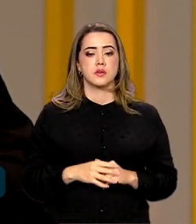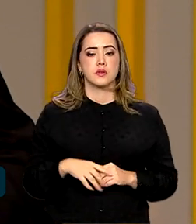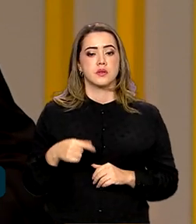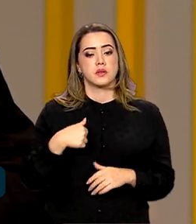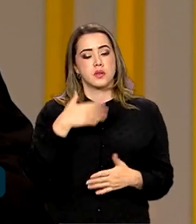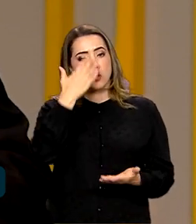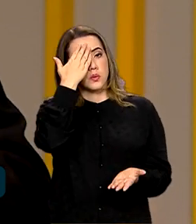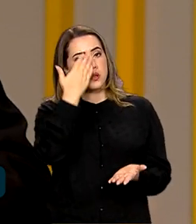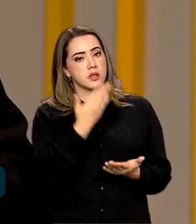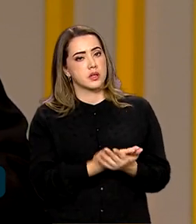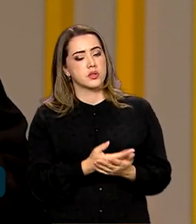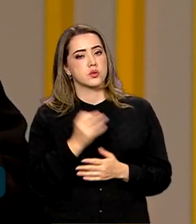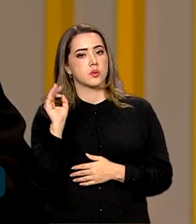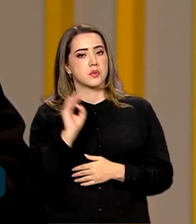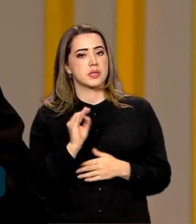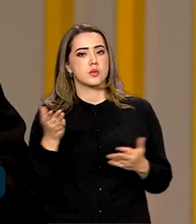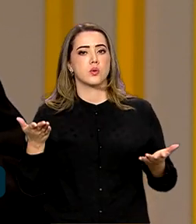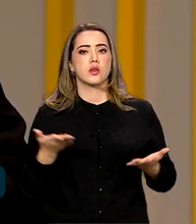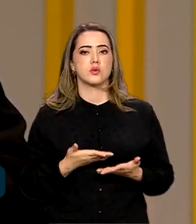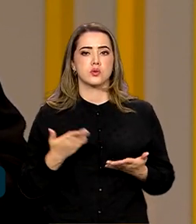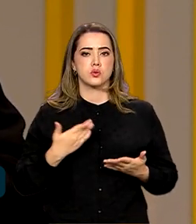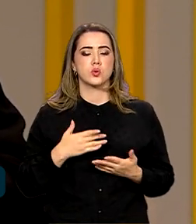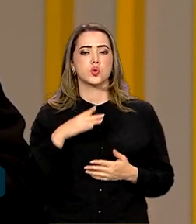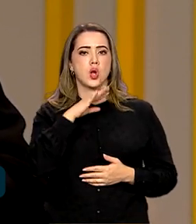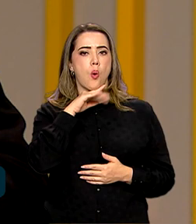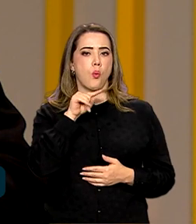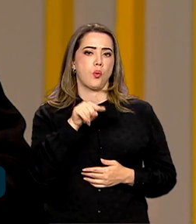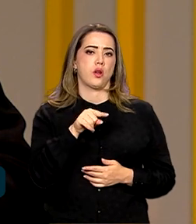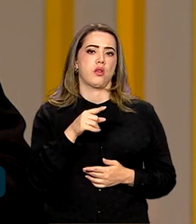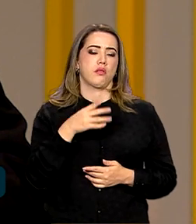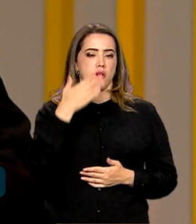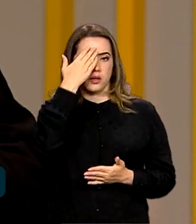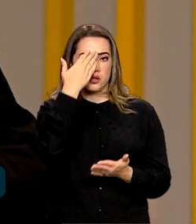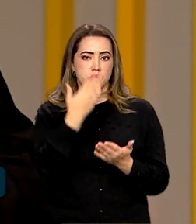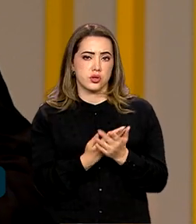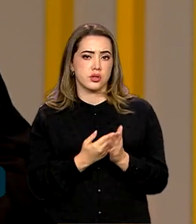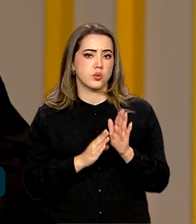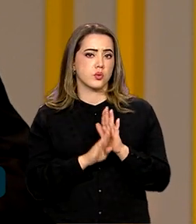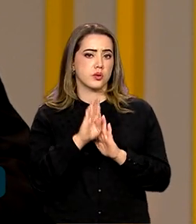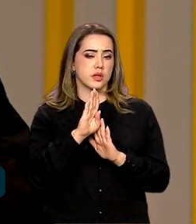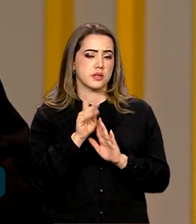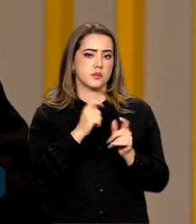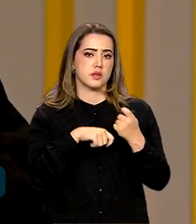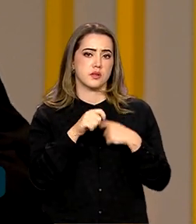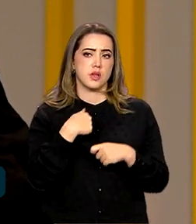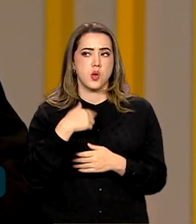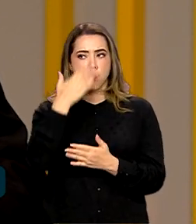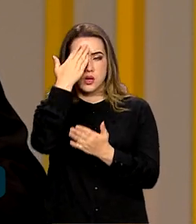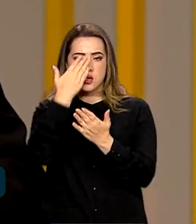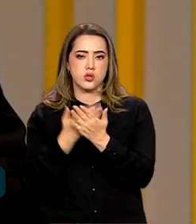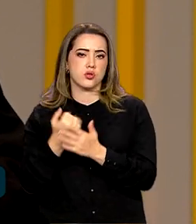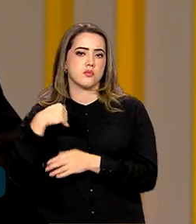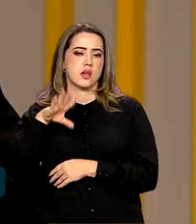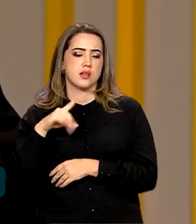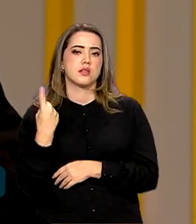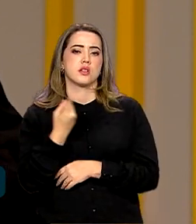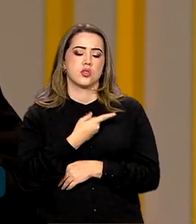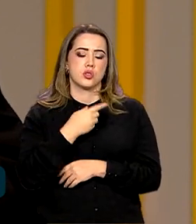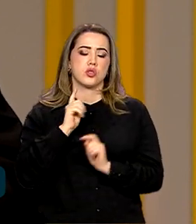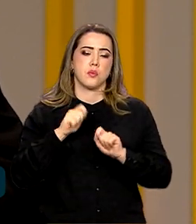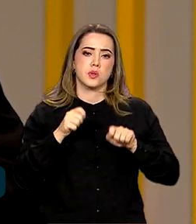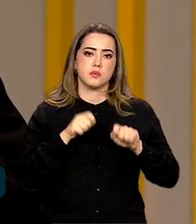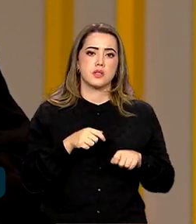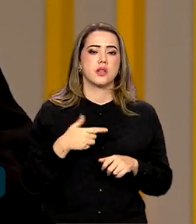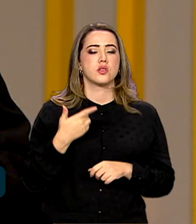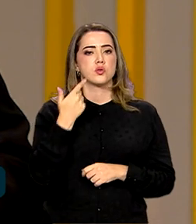acho que as previsões hoje são pessimistas, né, para o crescimento da economia. Eu sou muito mais otimista, acho que nós já temos condições de